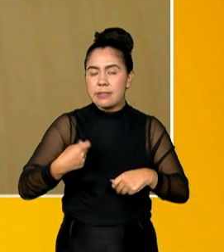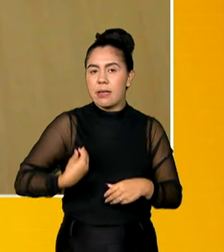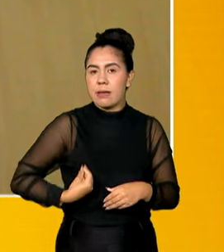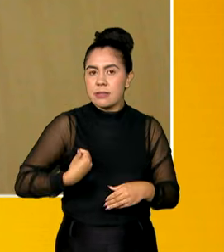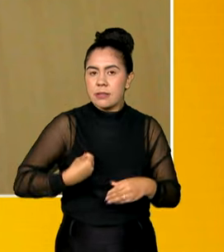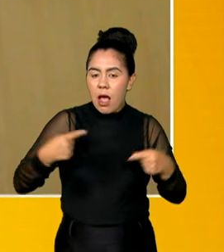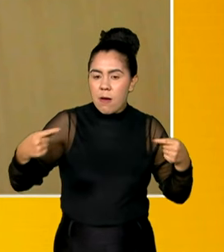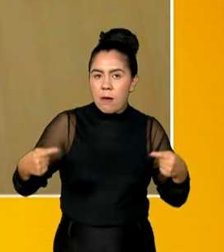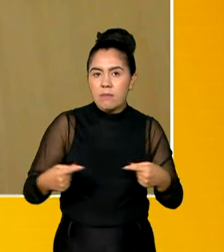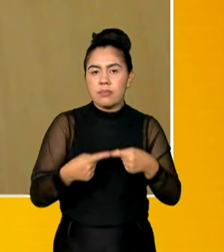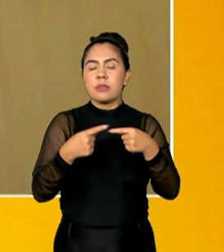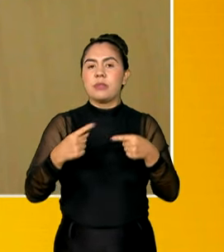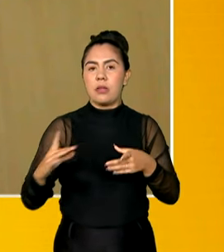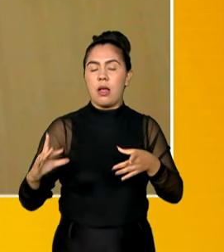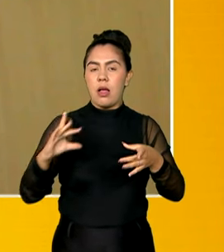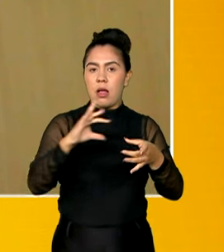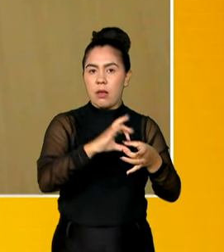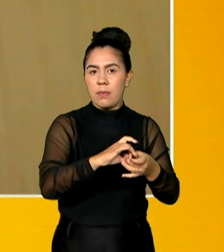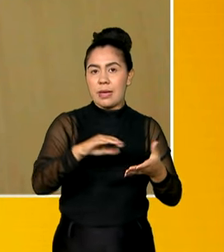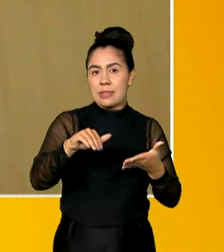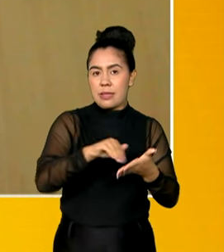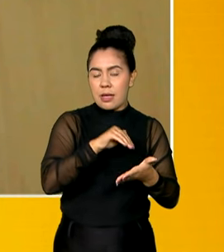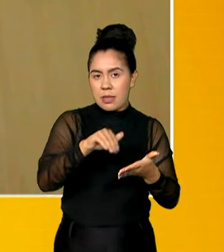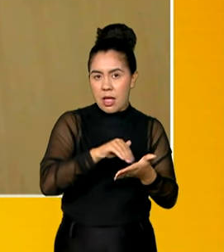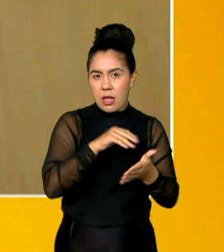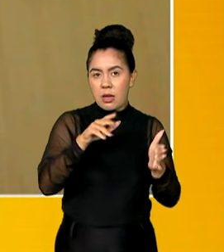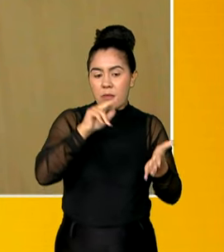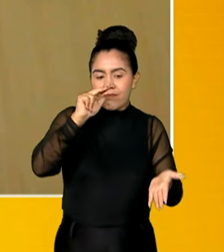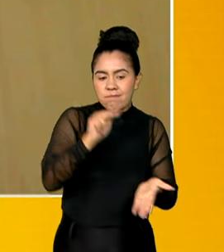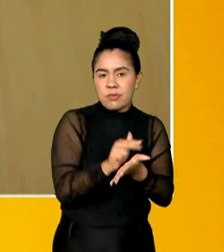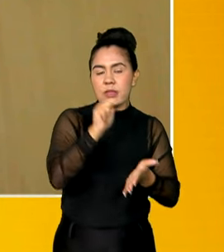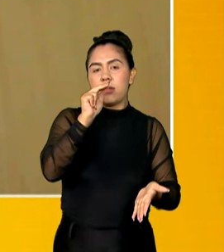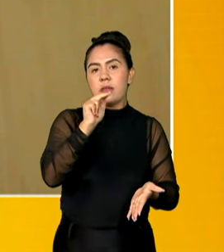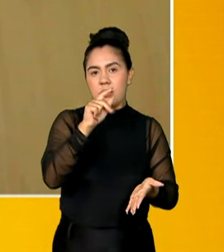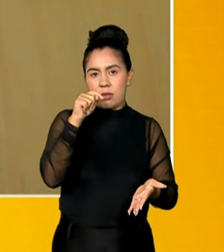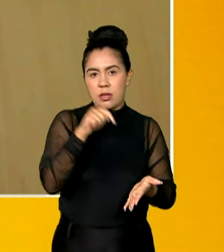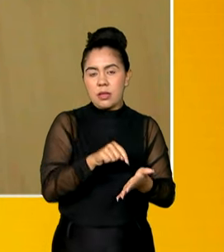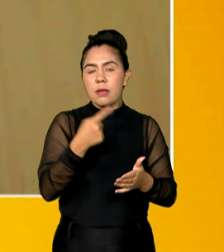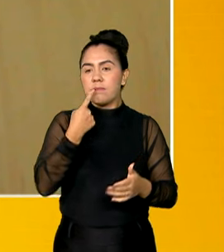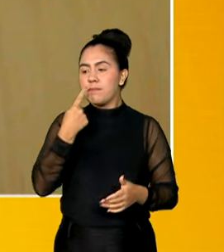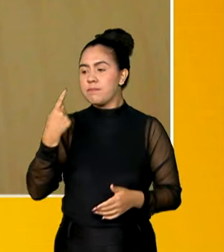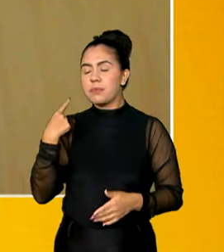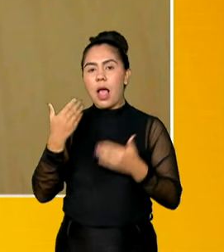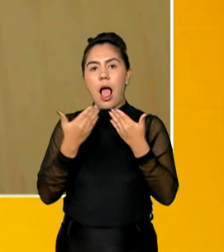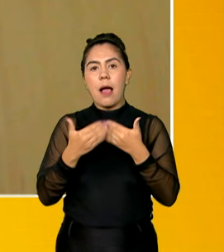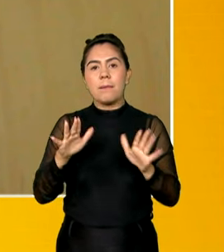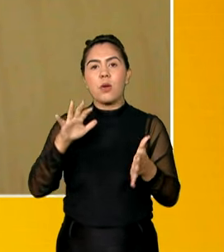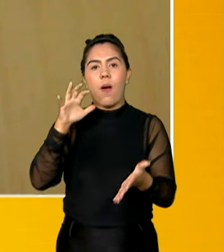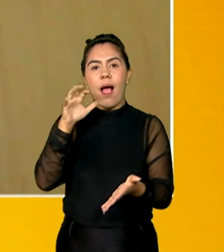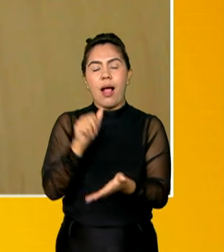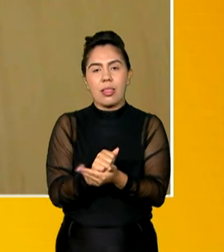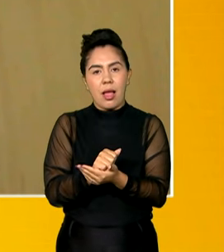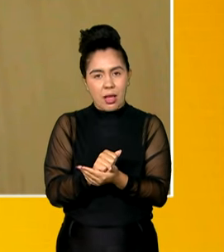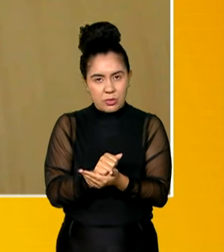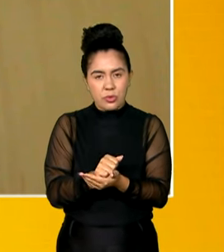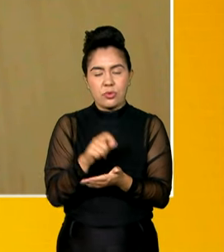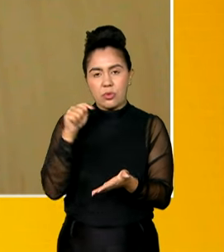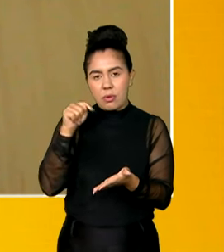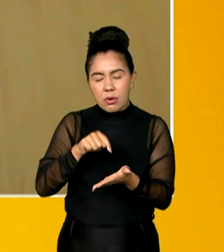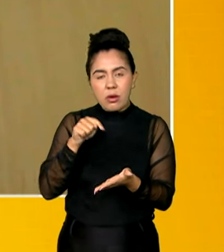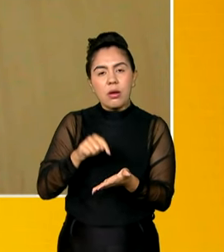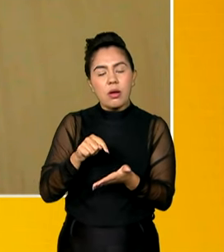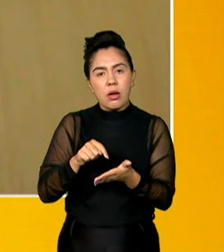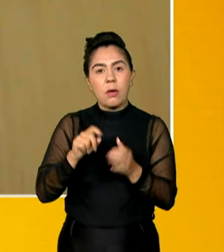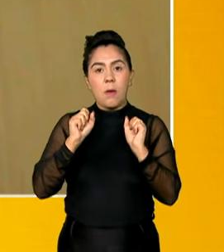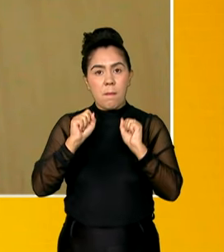na Secretaria de Comunicação da Presidência da República, que abriu um cadastro para que as rádios comunitárias pudessem se